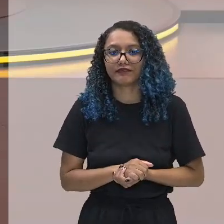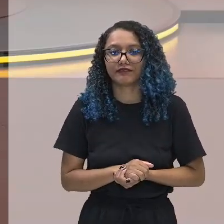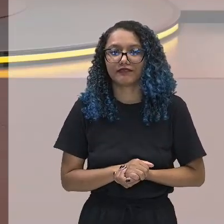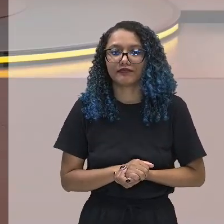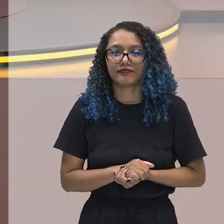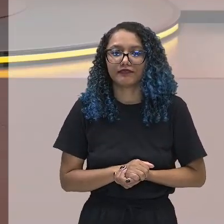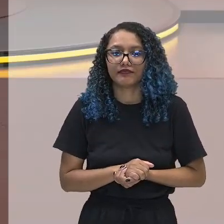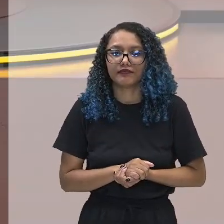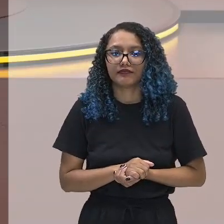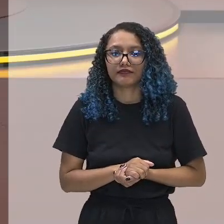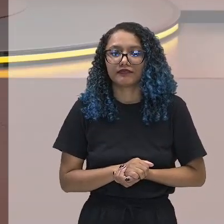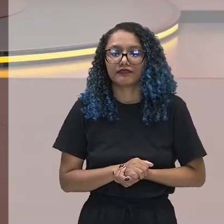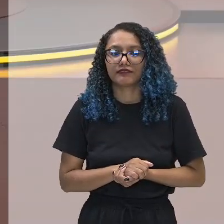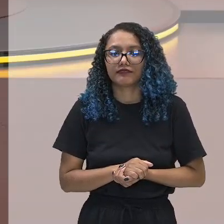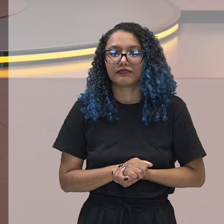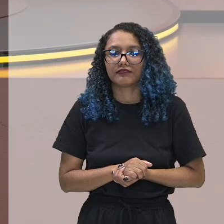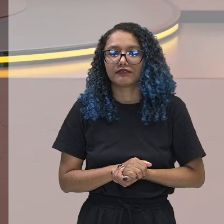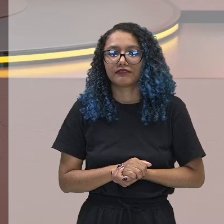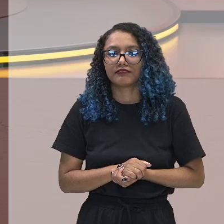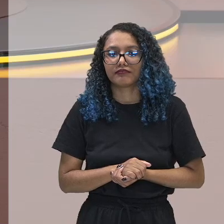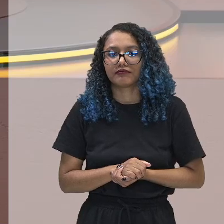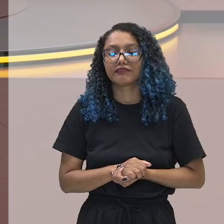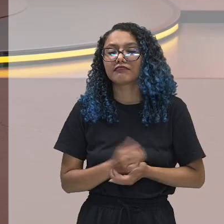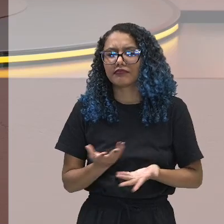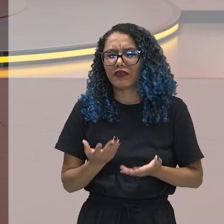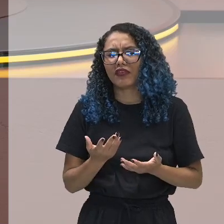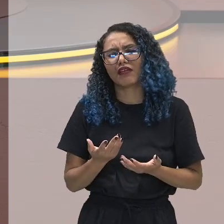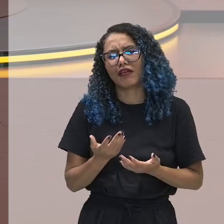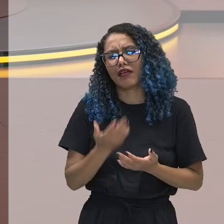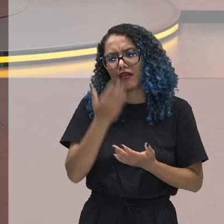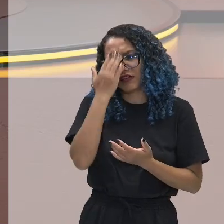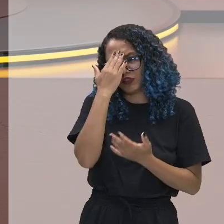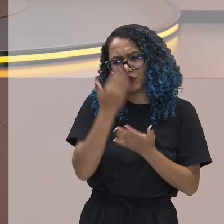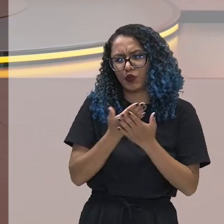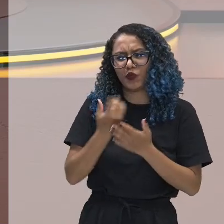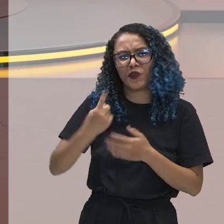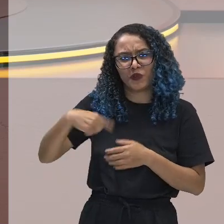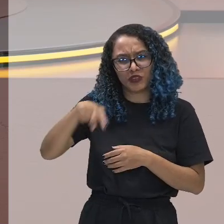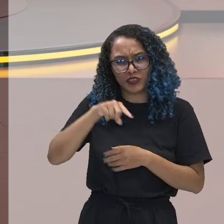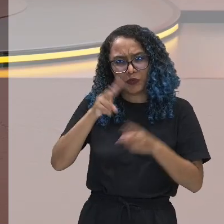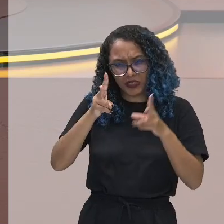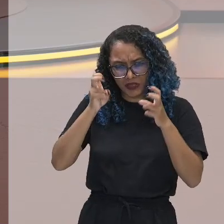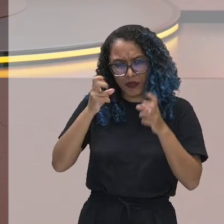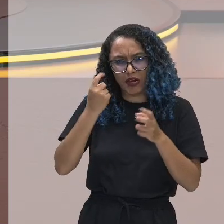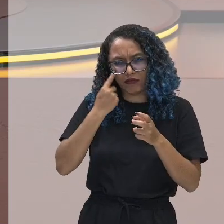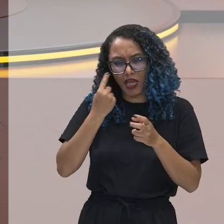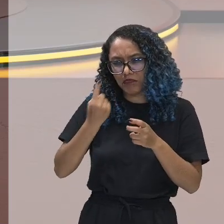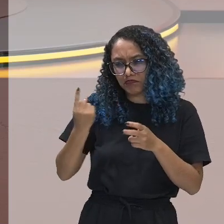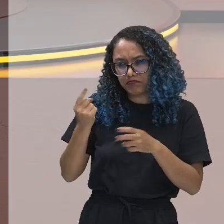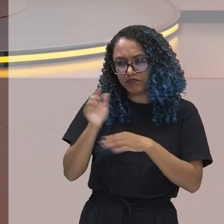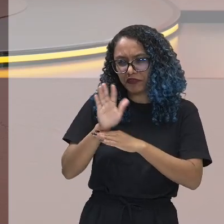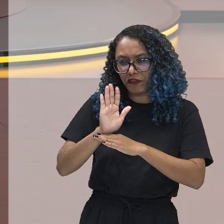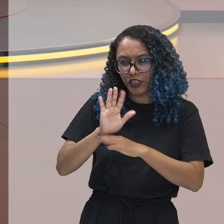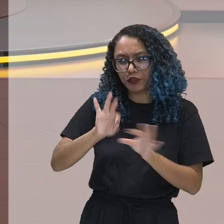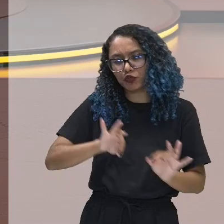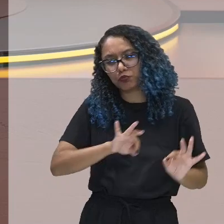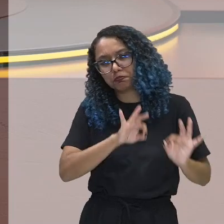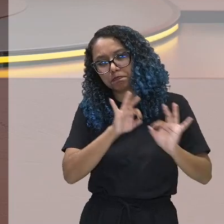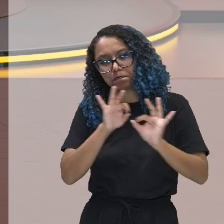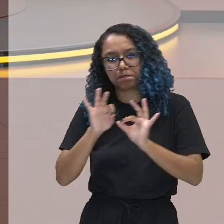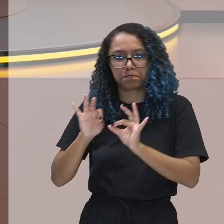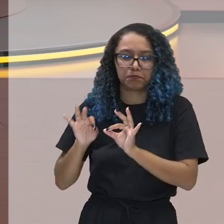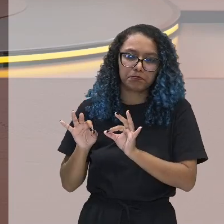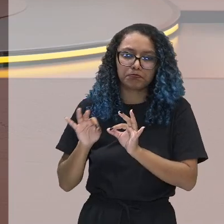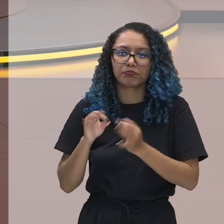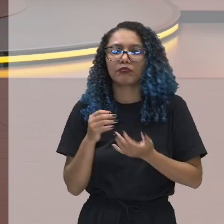aqui eu acho que vocês viram o que estava passando aqui no nosso vídeo, no nosso vídeo croma aqui, que ela está